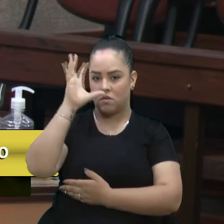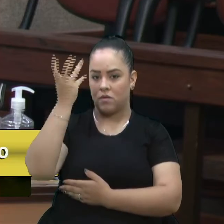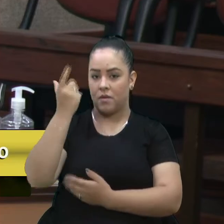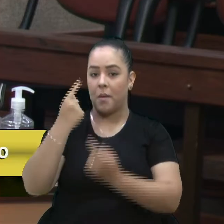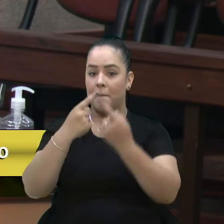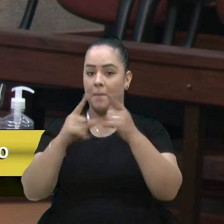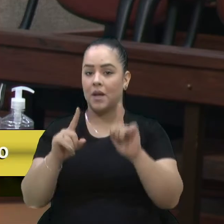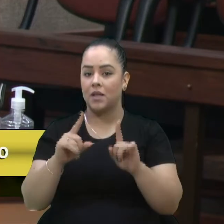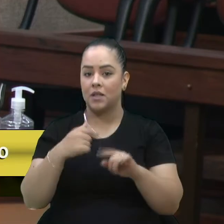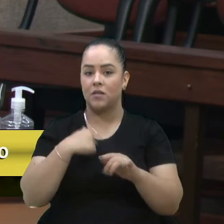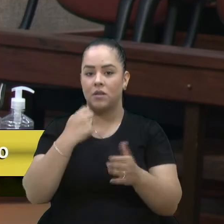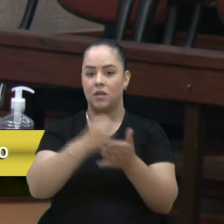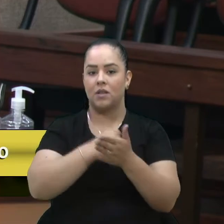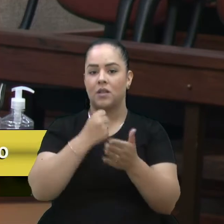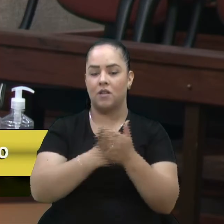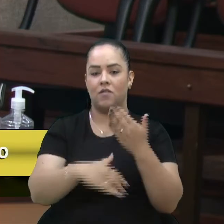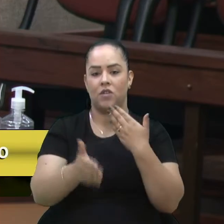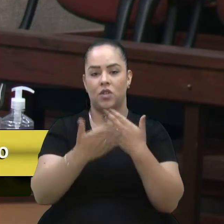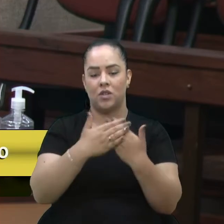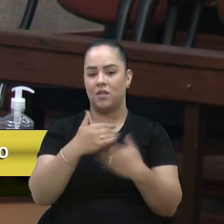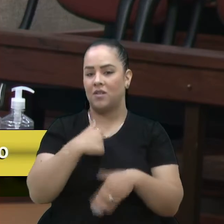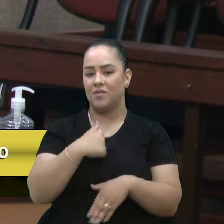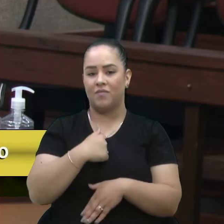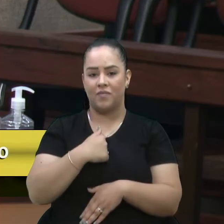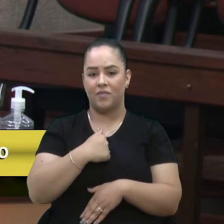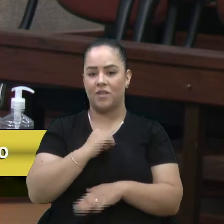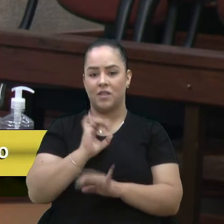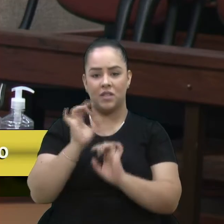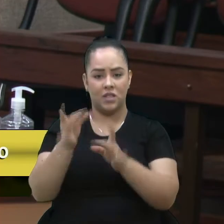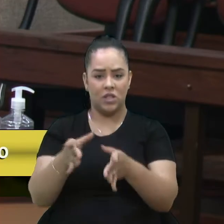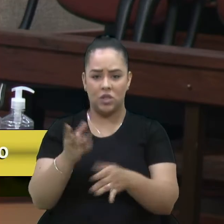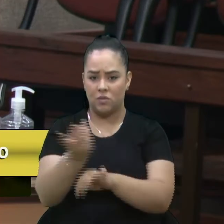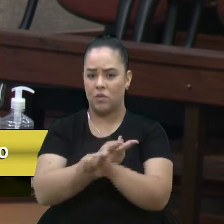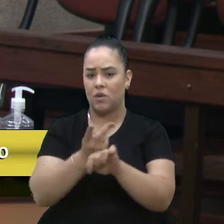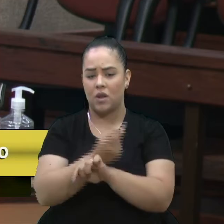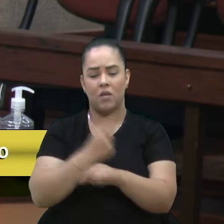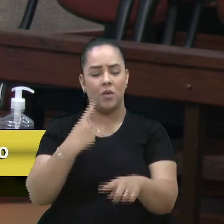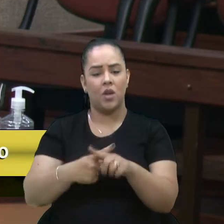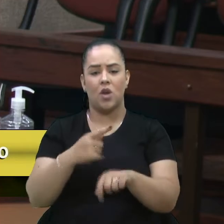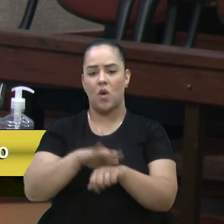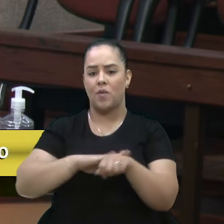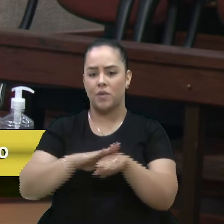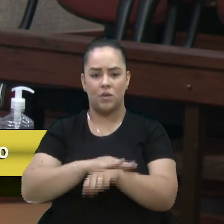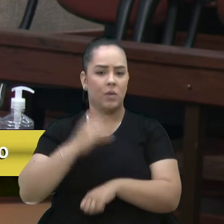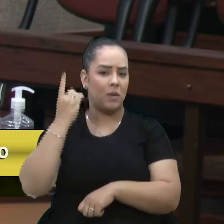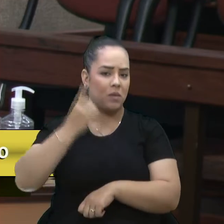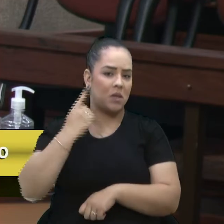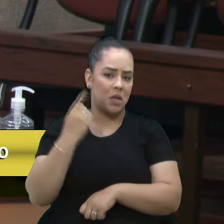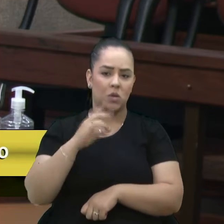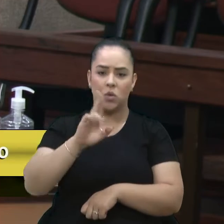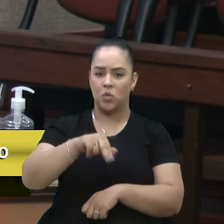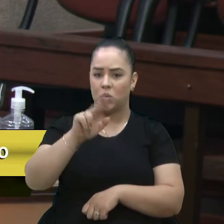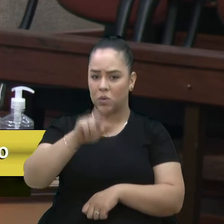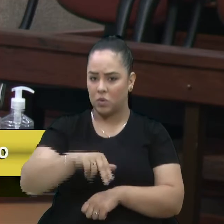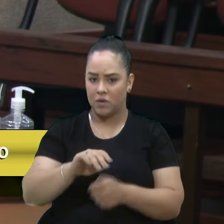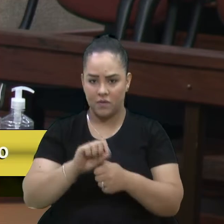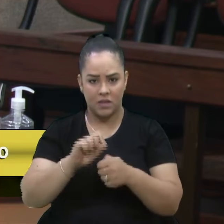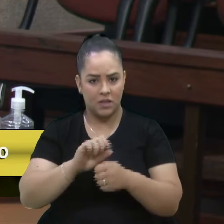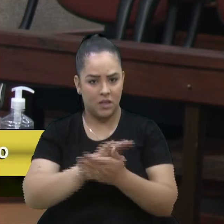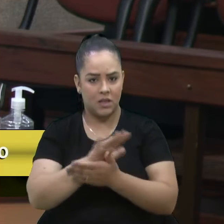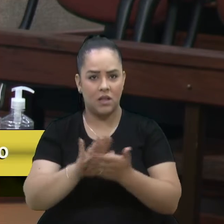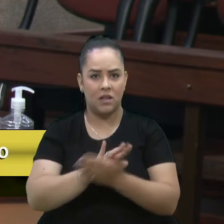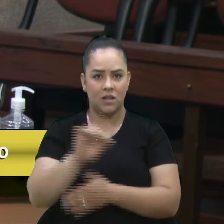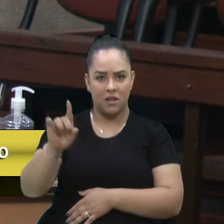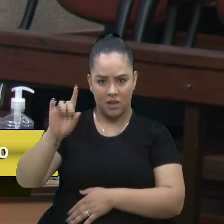Lá onde eu tentei fechar, e eu confesso que eu já desisti de ir atrás também, que eu já falei com o deputado também, e os caras não são capazes. Aquele cidadão ali de